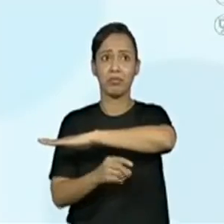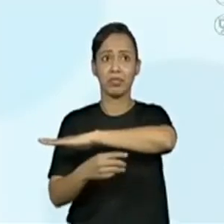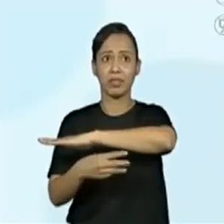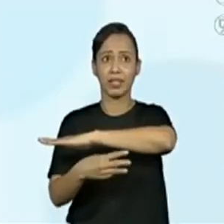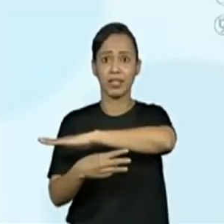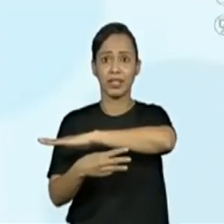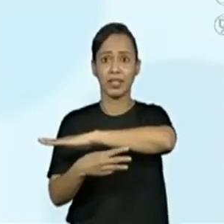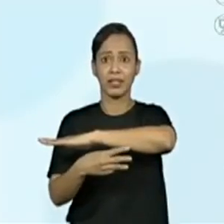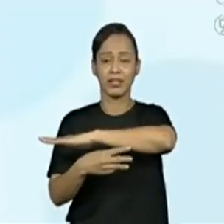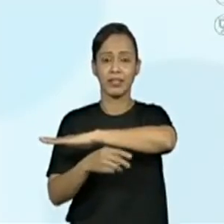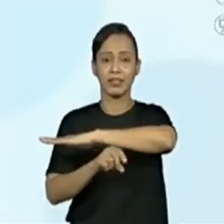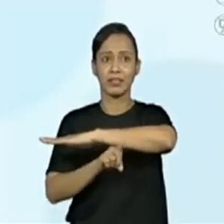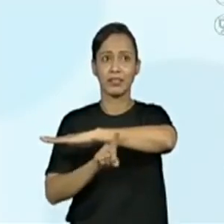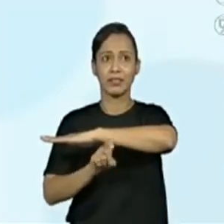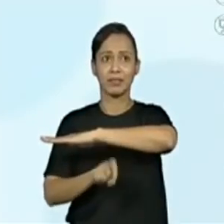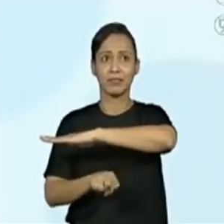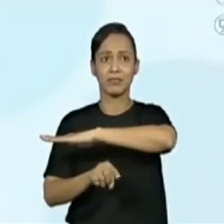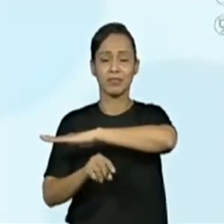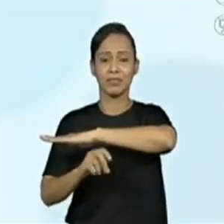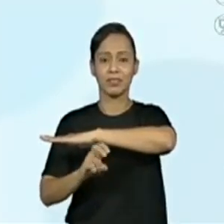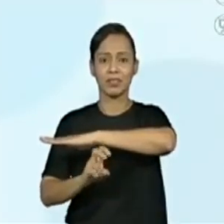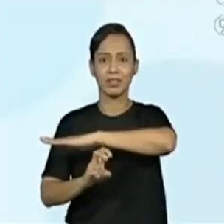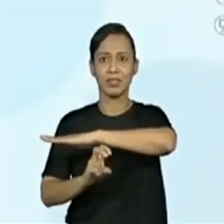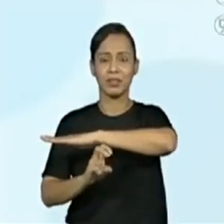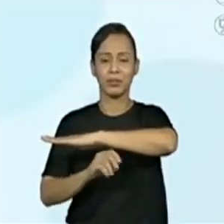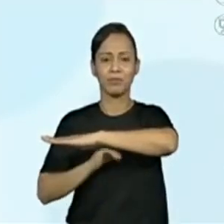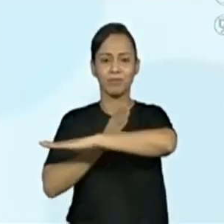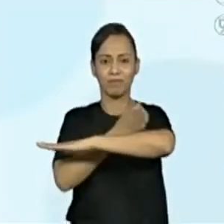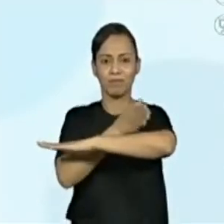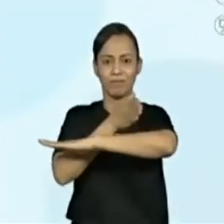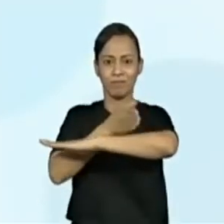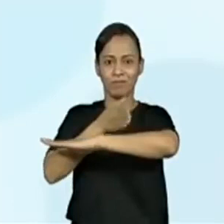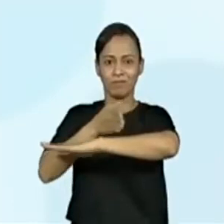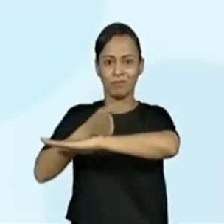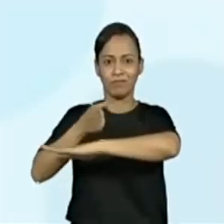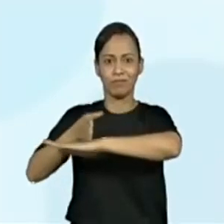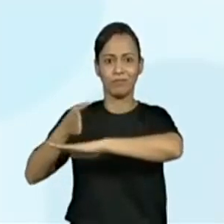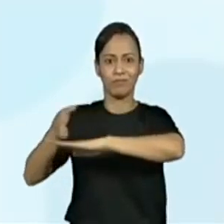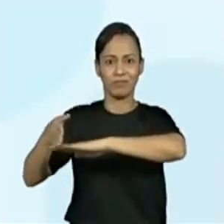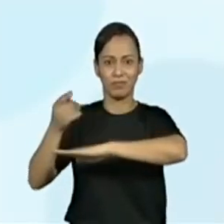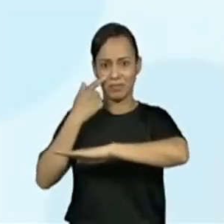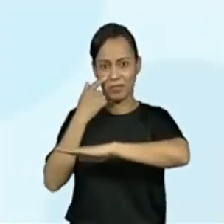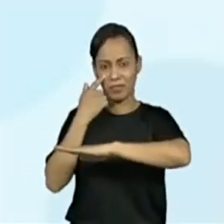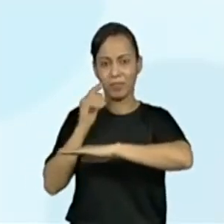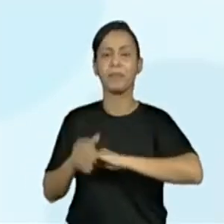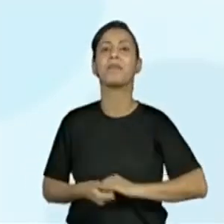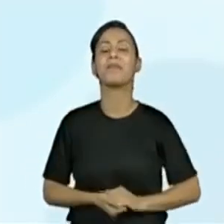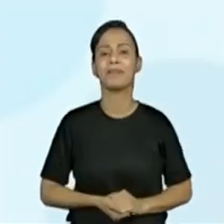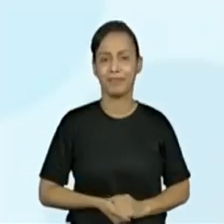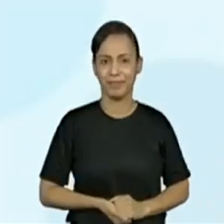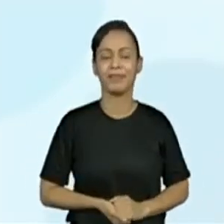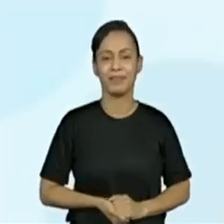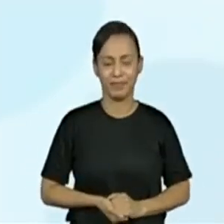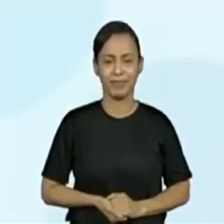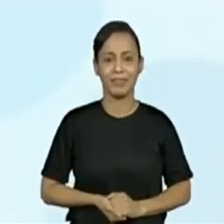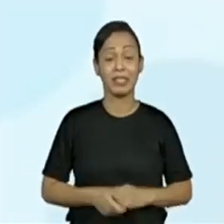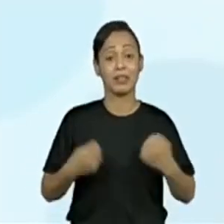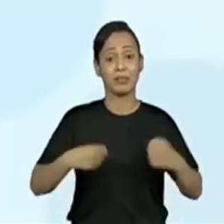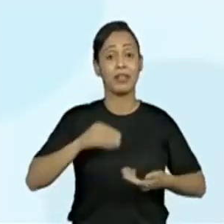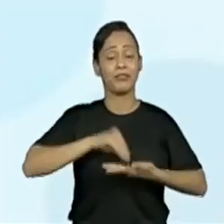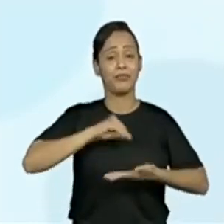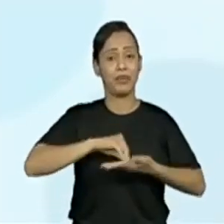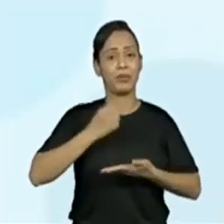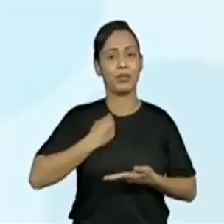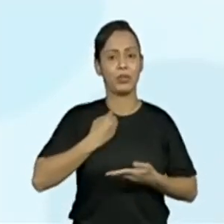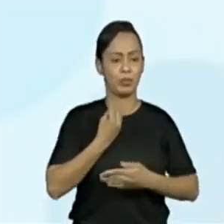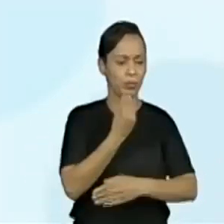que essa sequência numérica ela tem uma determinada ordem. já falou até a ordem que ela tem ali. Essa regularidade. Muito